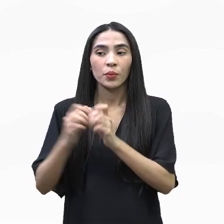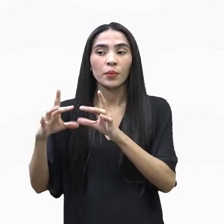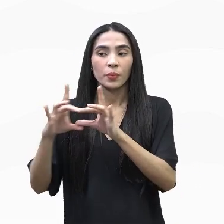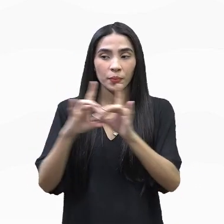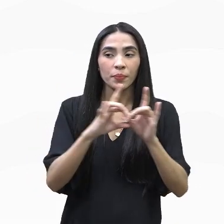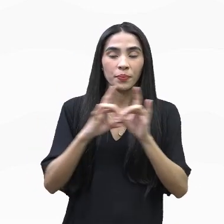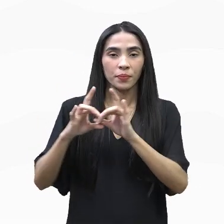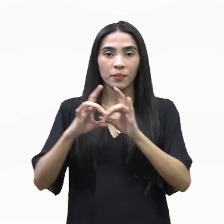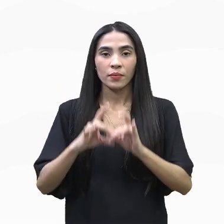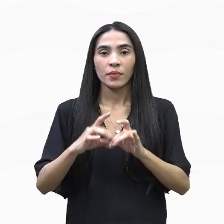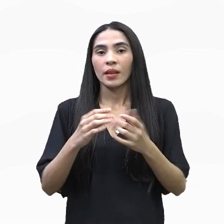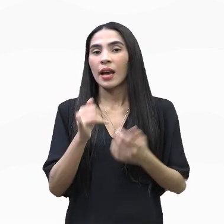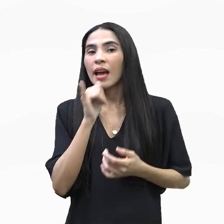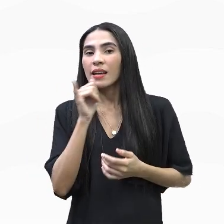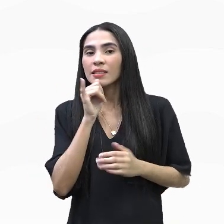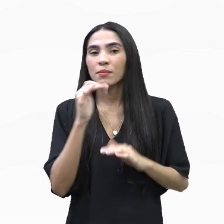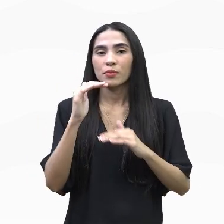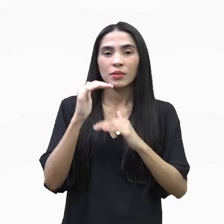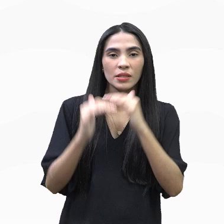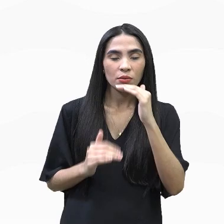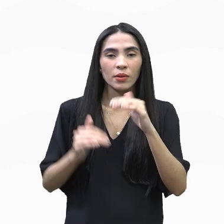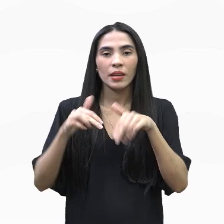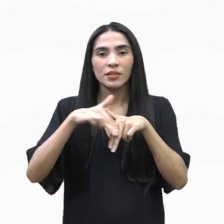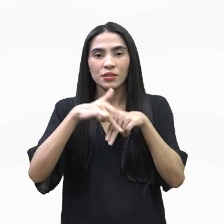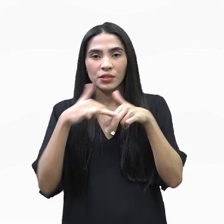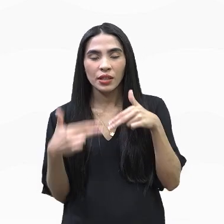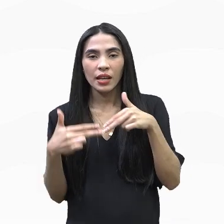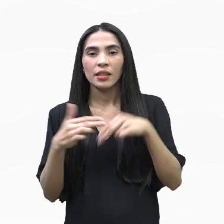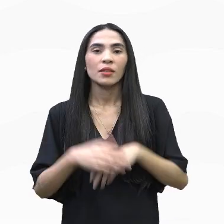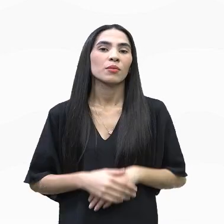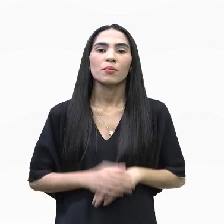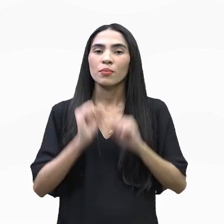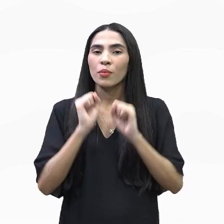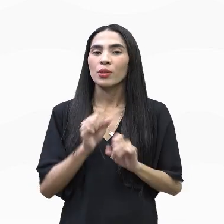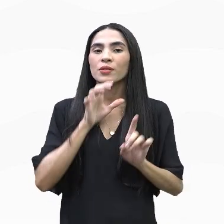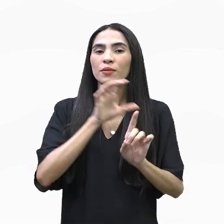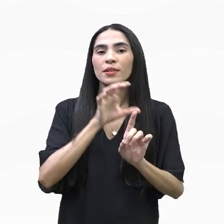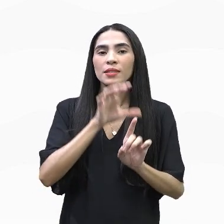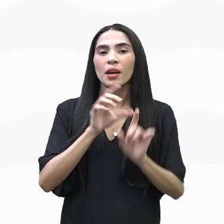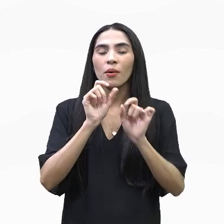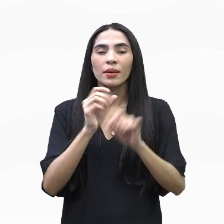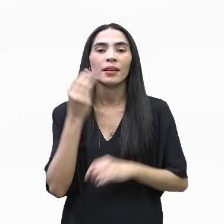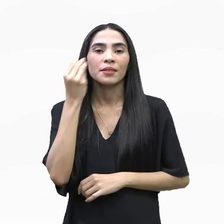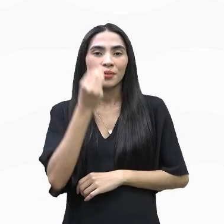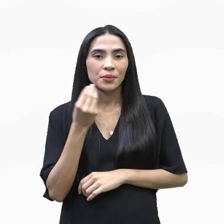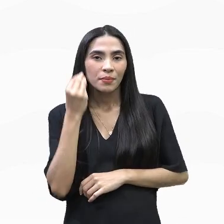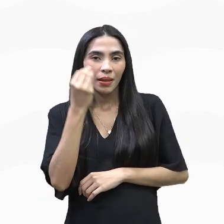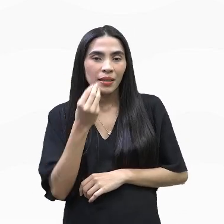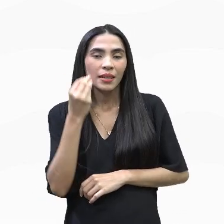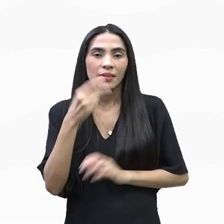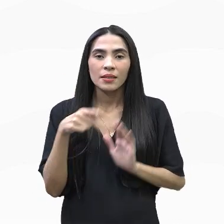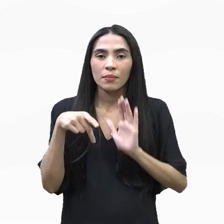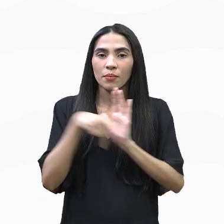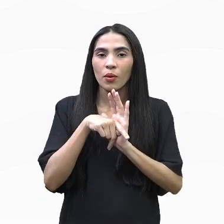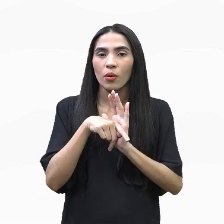exemplo, com a desigualdade de gênero, isso tudo pode agravar o quê? A experiência da